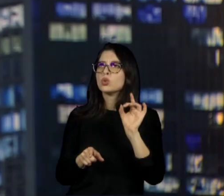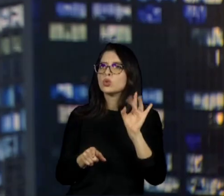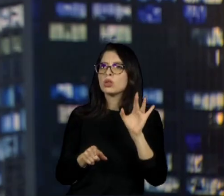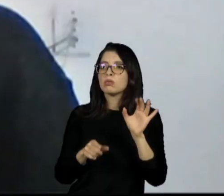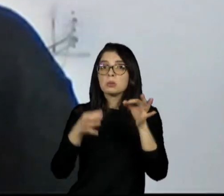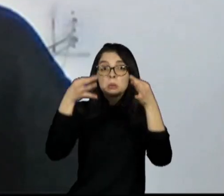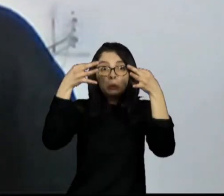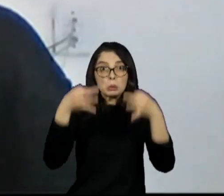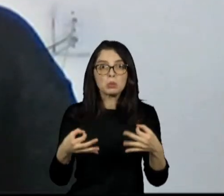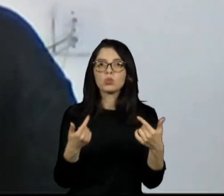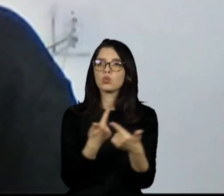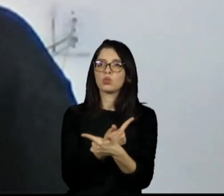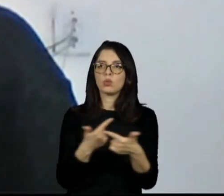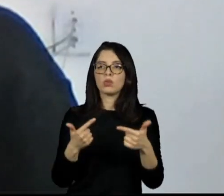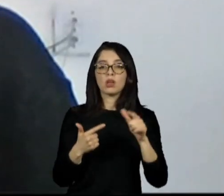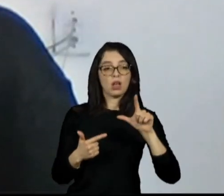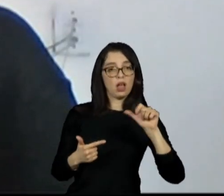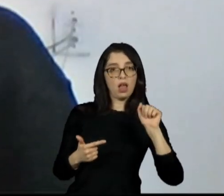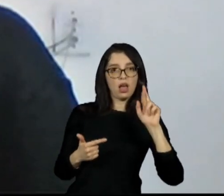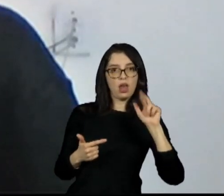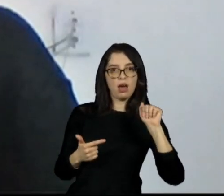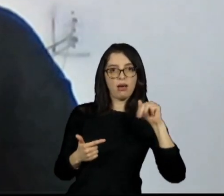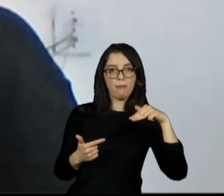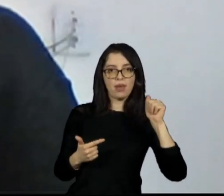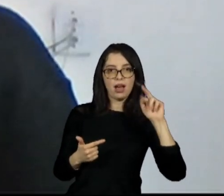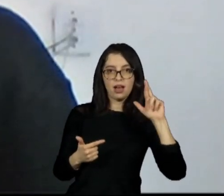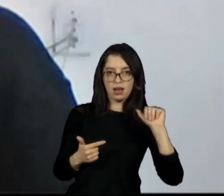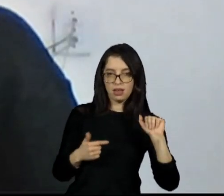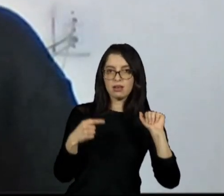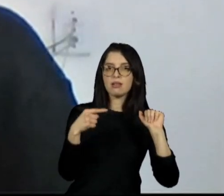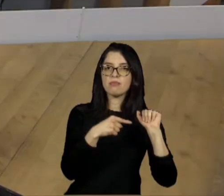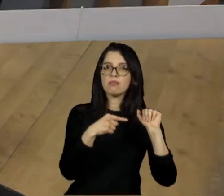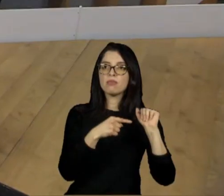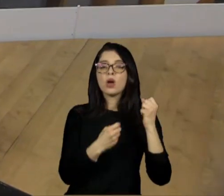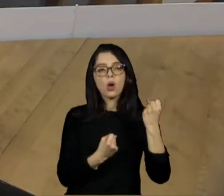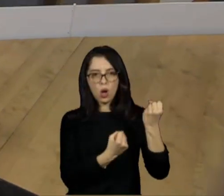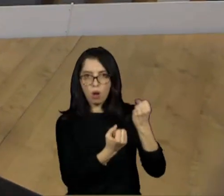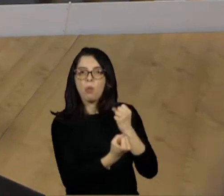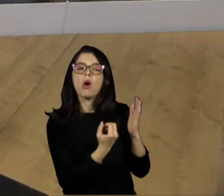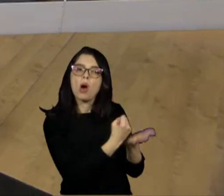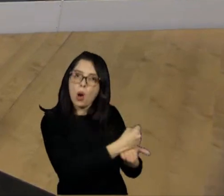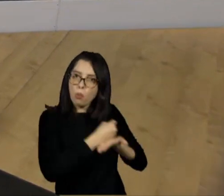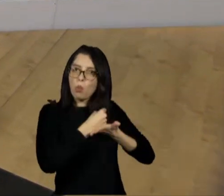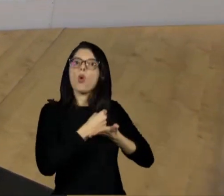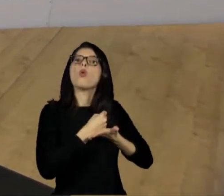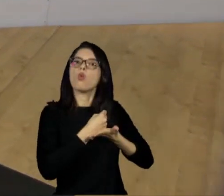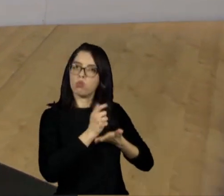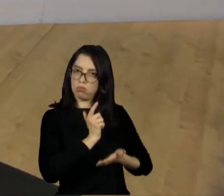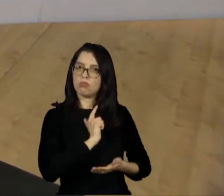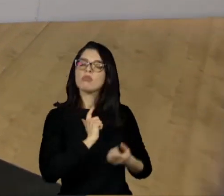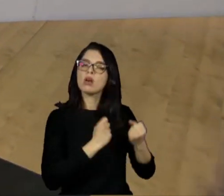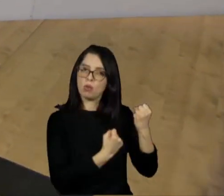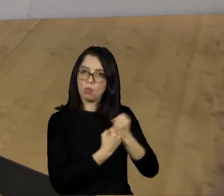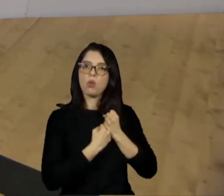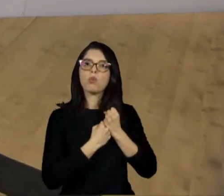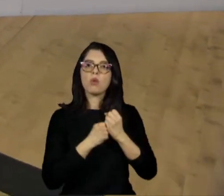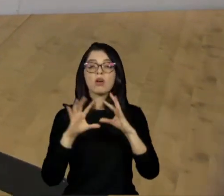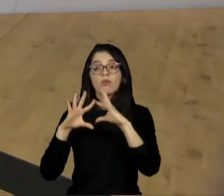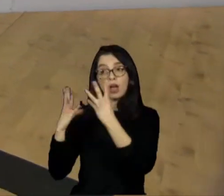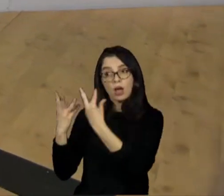Era a Laramara que me ajudava bastante com o apoio educacional e a minha família, né?